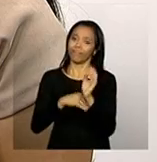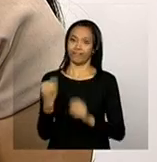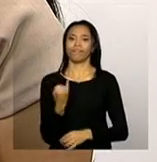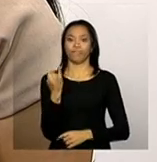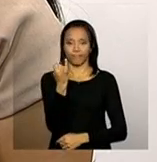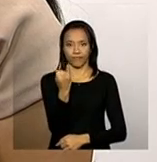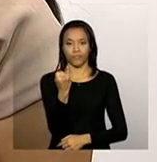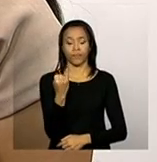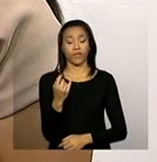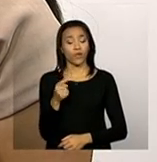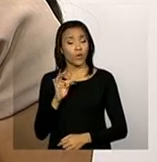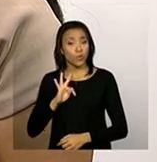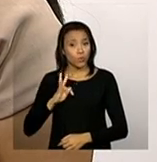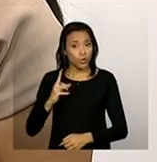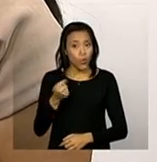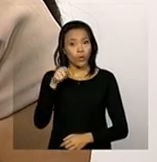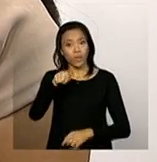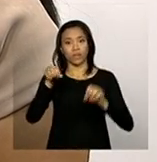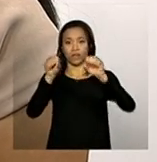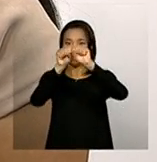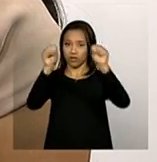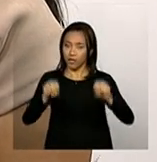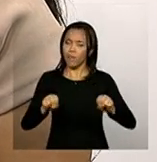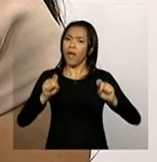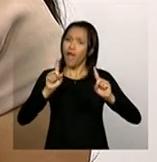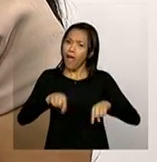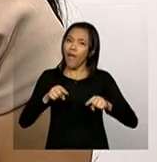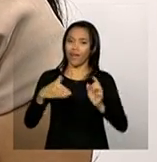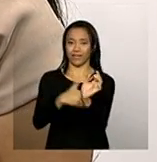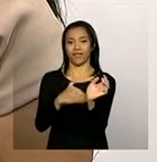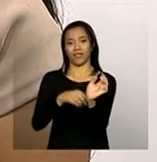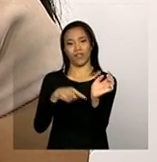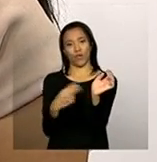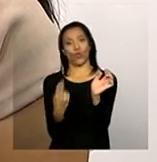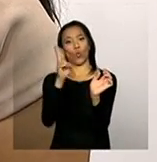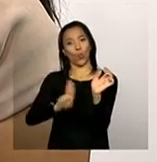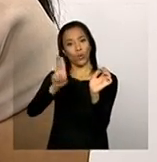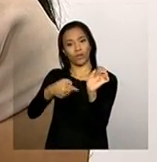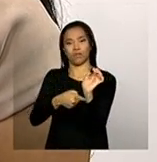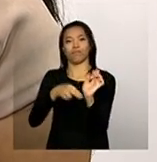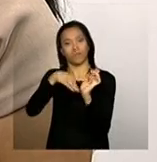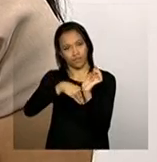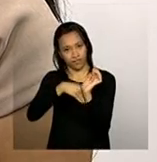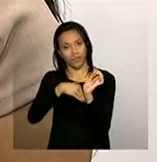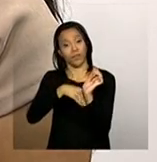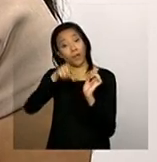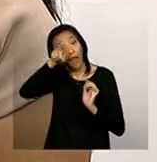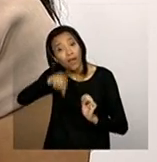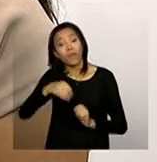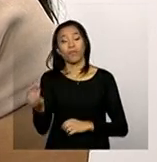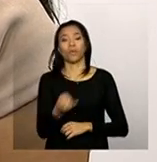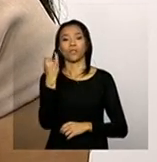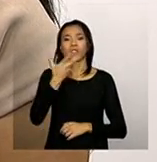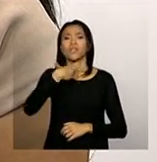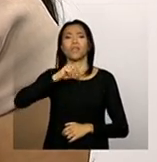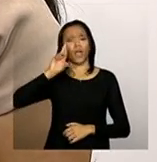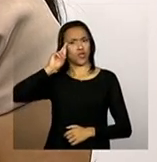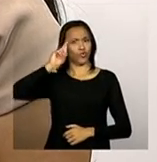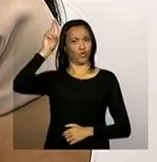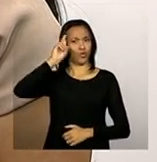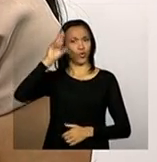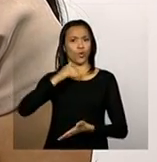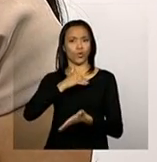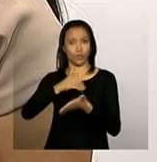sistemas, elas são preenchidas com essa senha. Então, é importantíssimo que o gestor municipal, o gestor estadual,